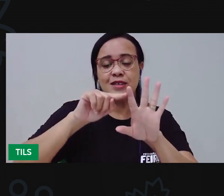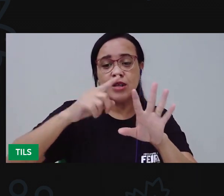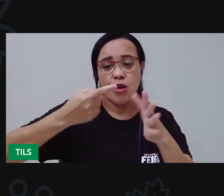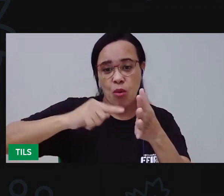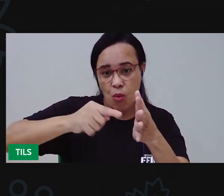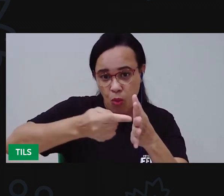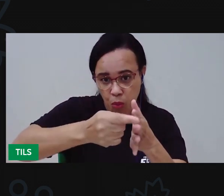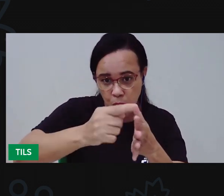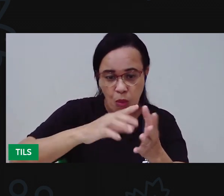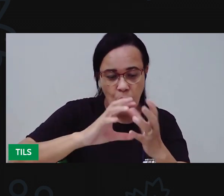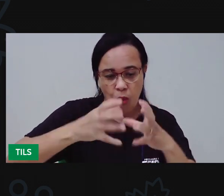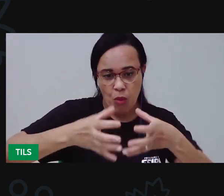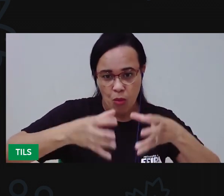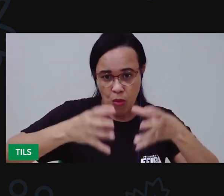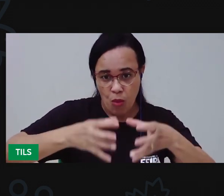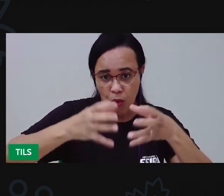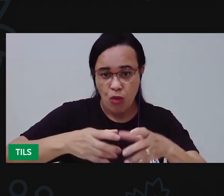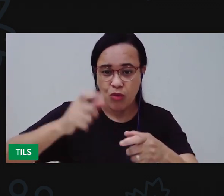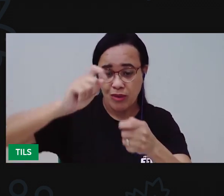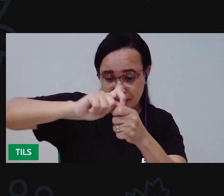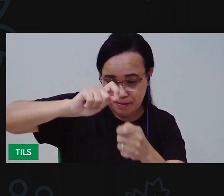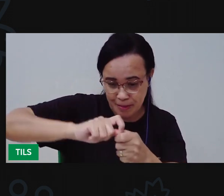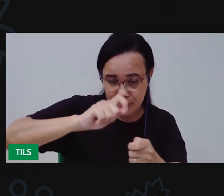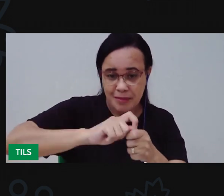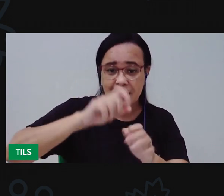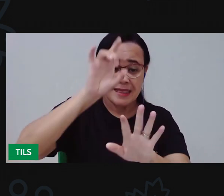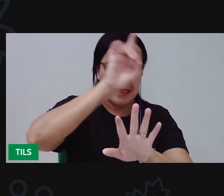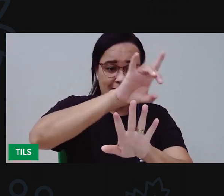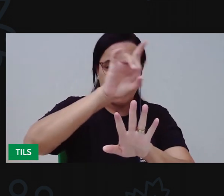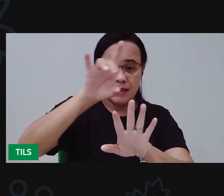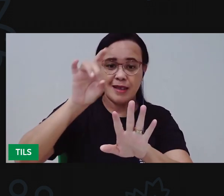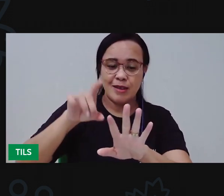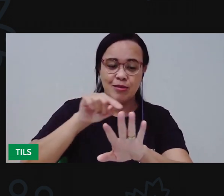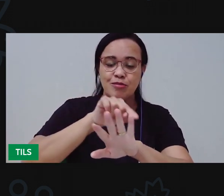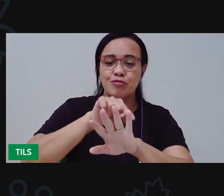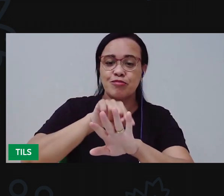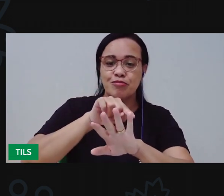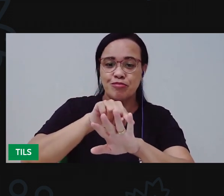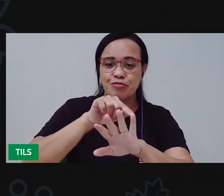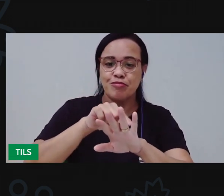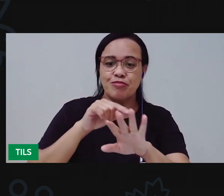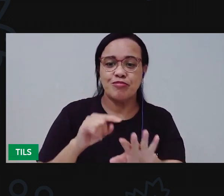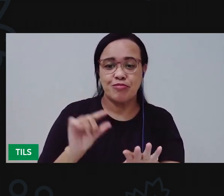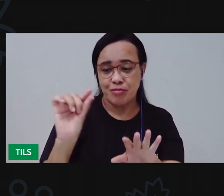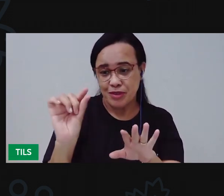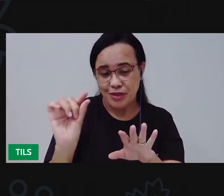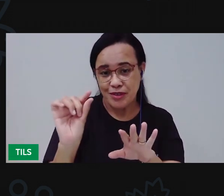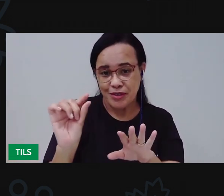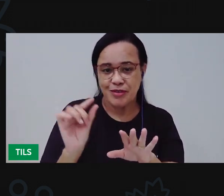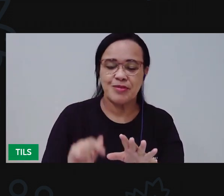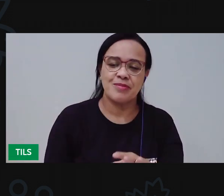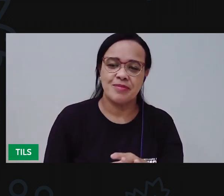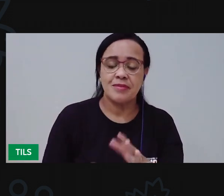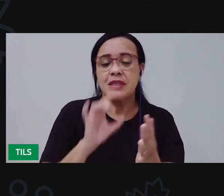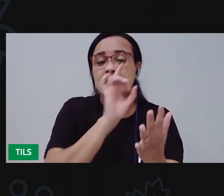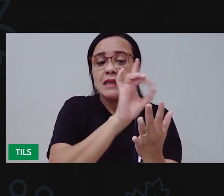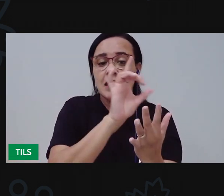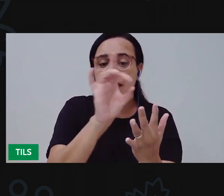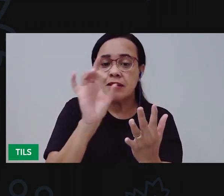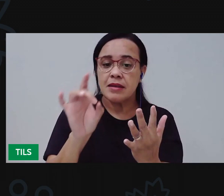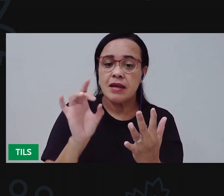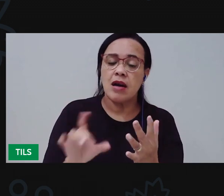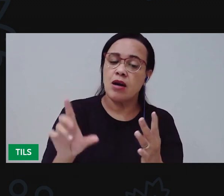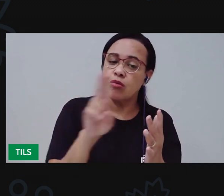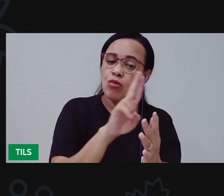fura bolo, mata piolho. Vimos a escrita de cada nome dele. O